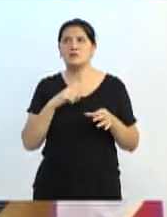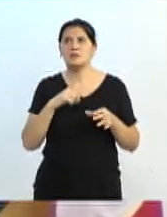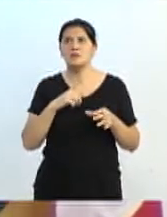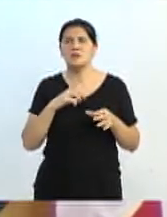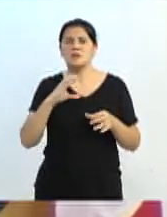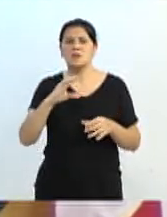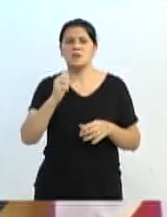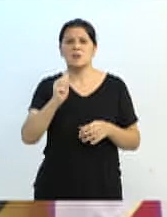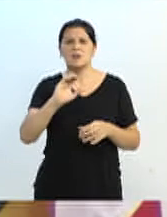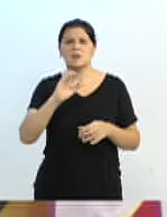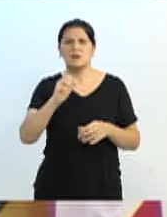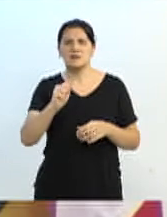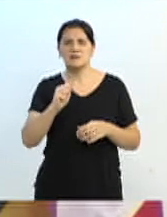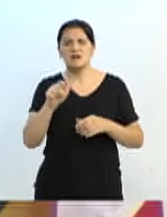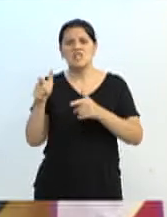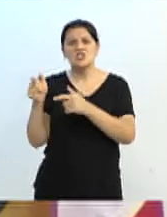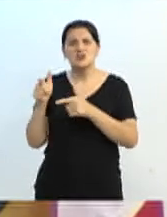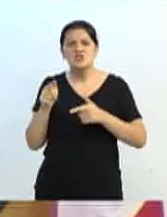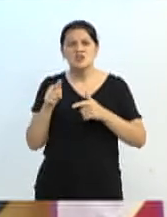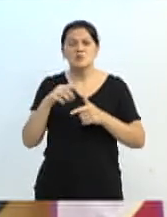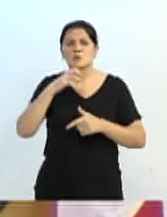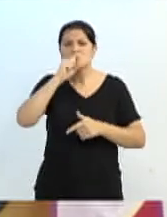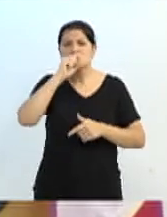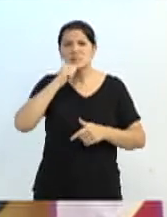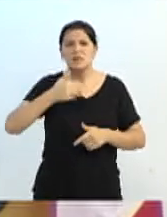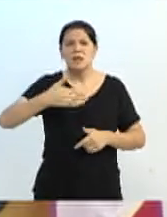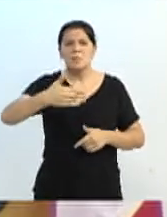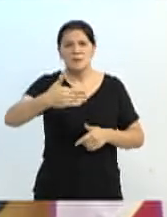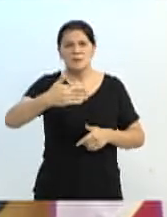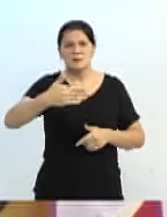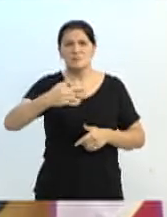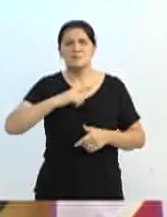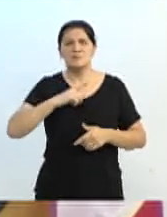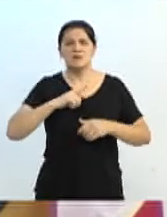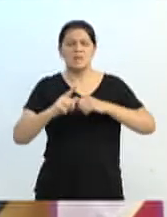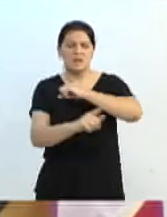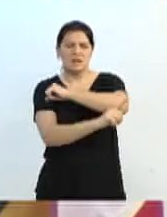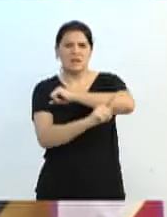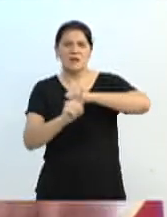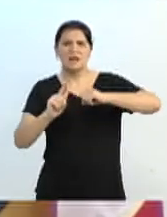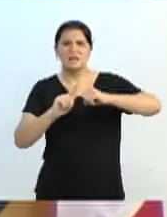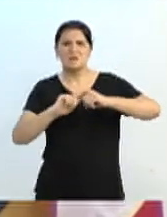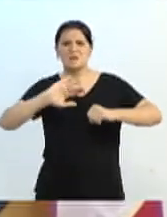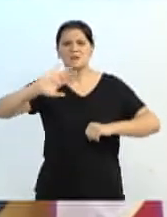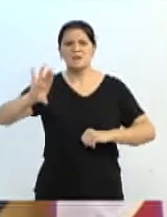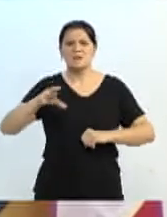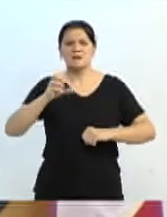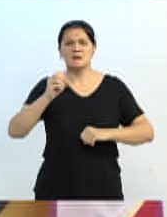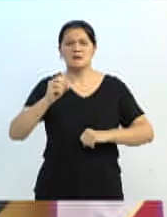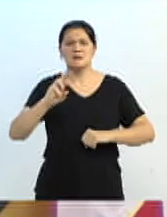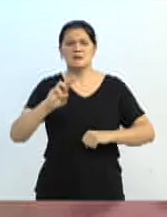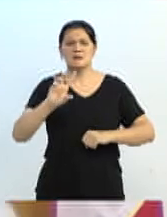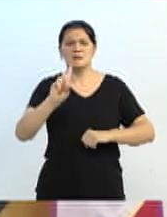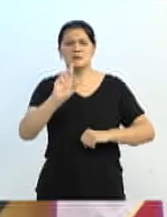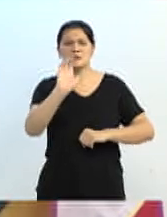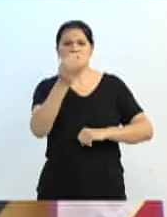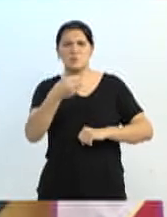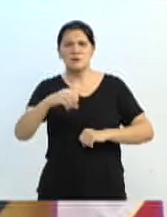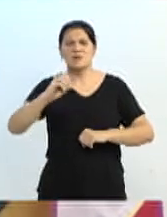próximo sábado. Uma feijoada no Clube Castiro Garcia Jordão. E quem estiver nos ouvindo, estiver,